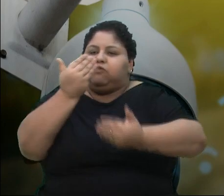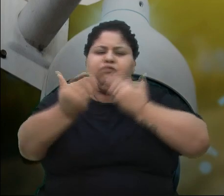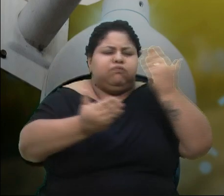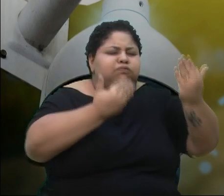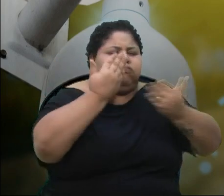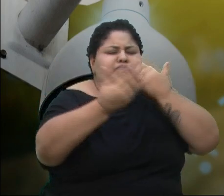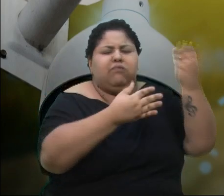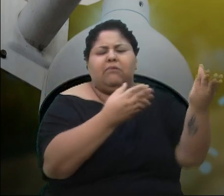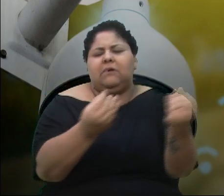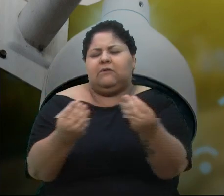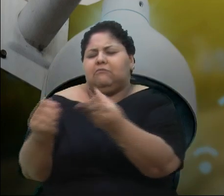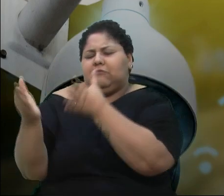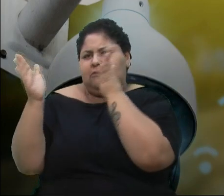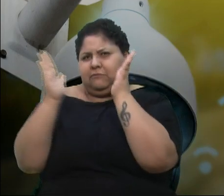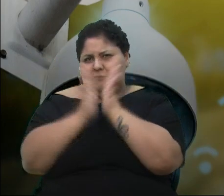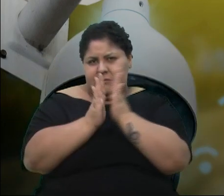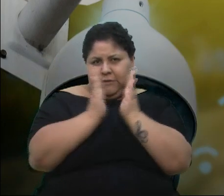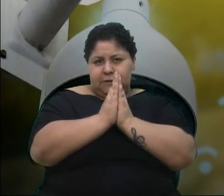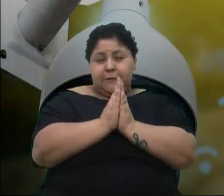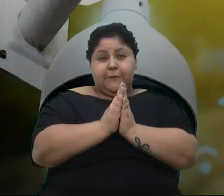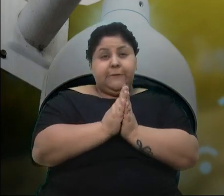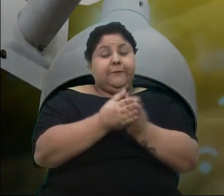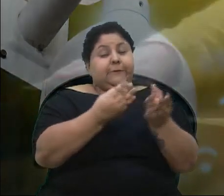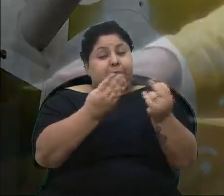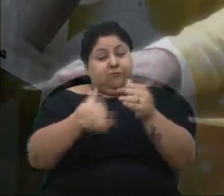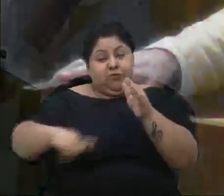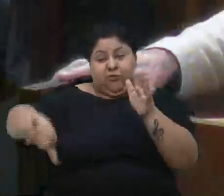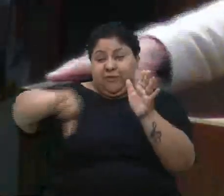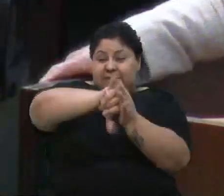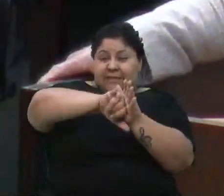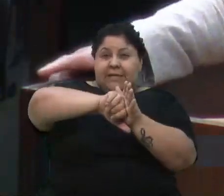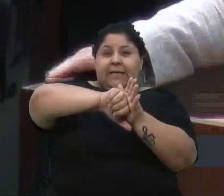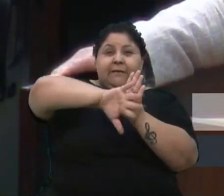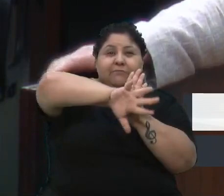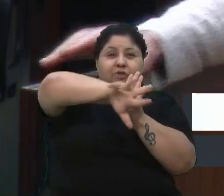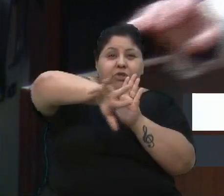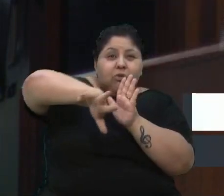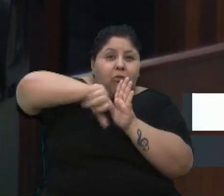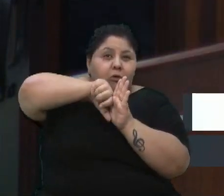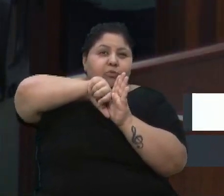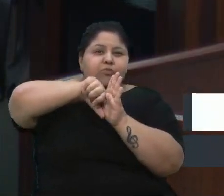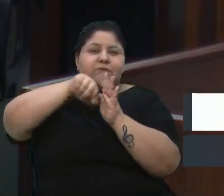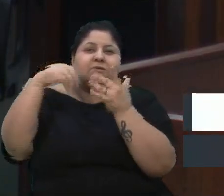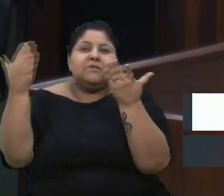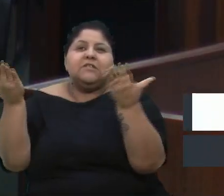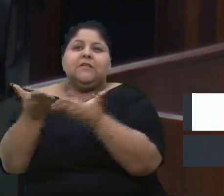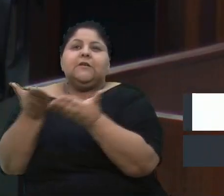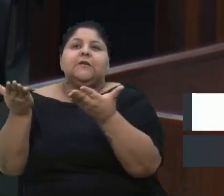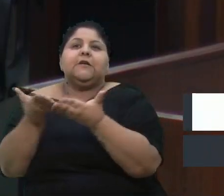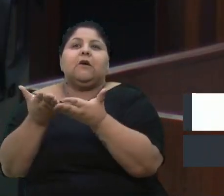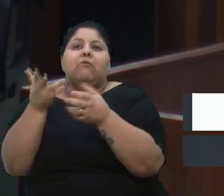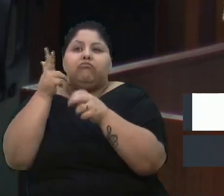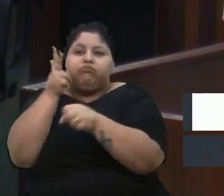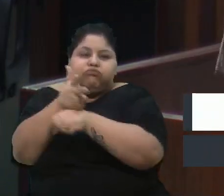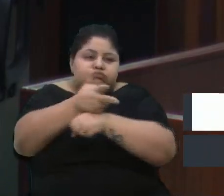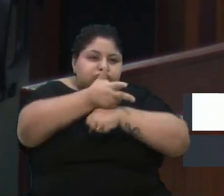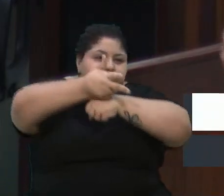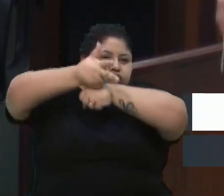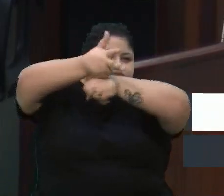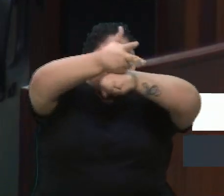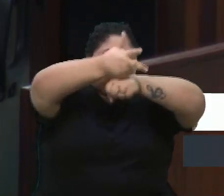pedia isso. Muitos crimes, muitos roubos. E agora, com esse monitoramento, com esse